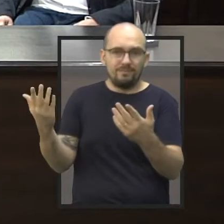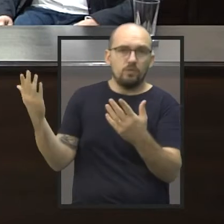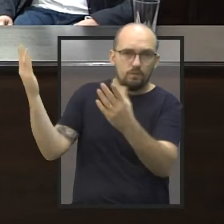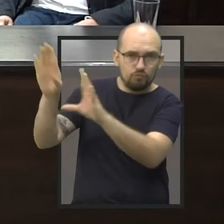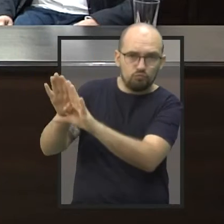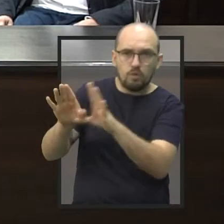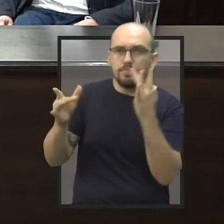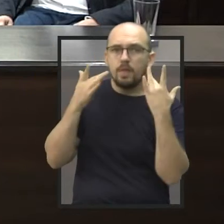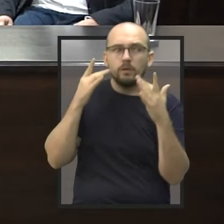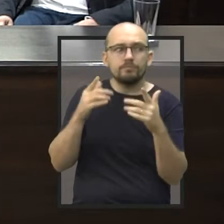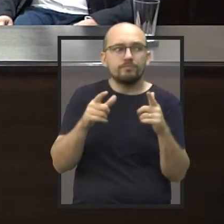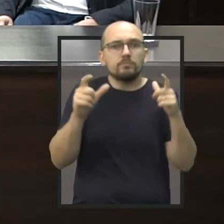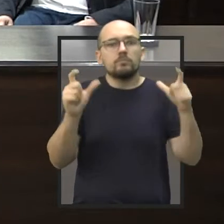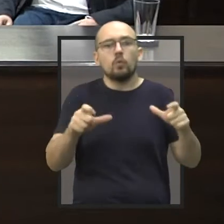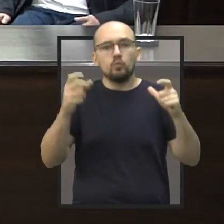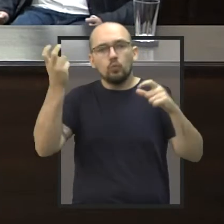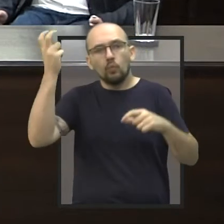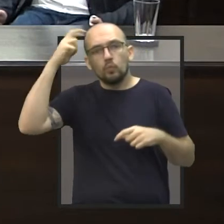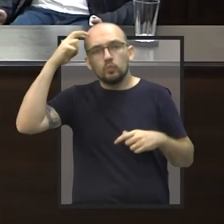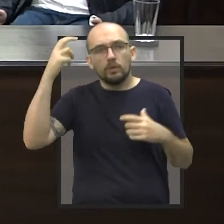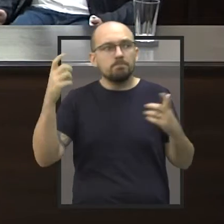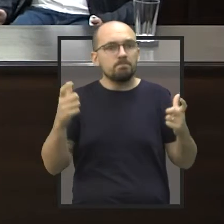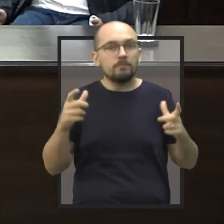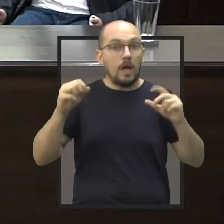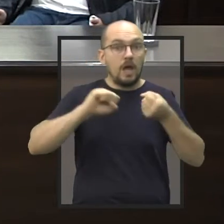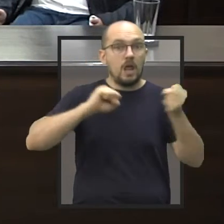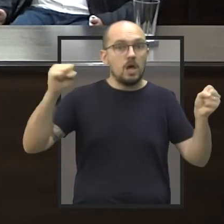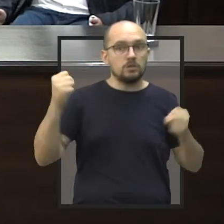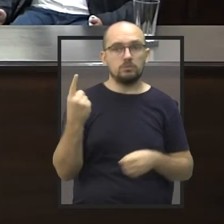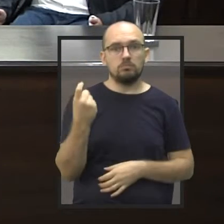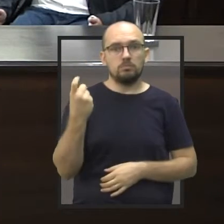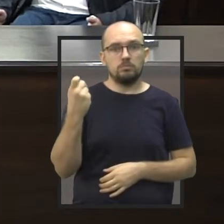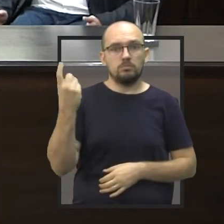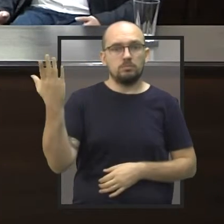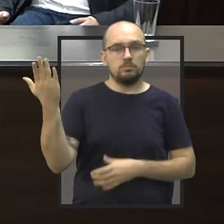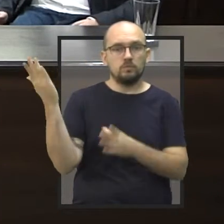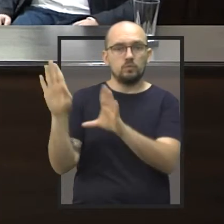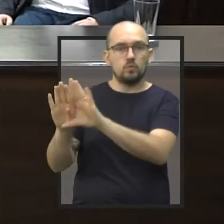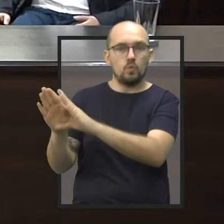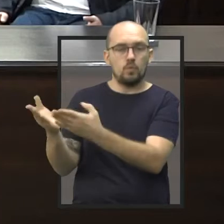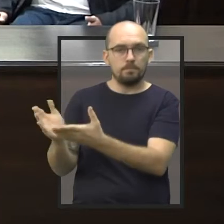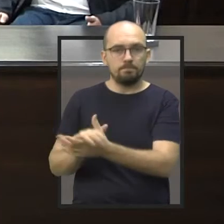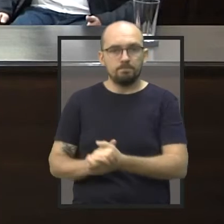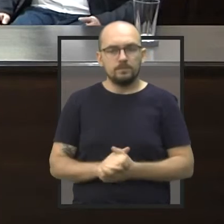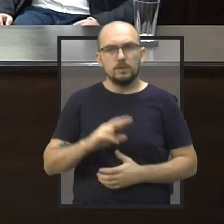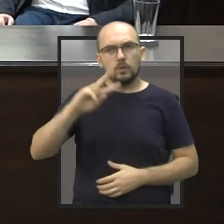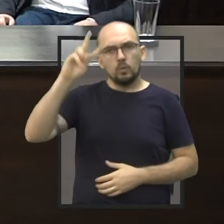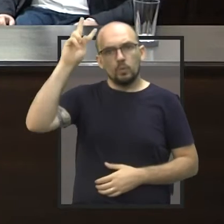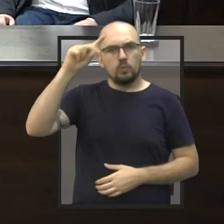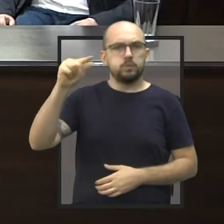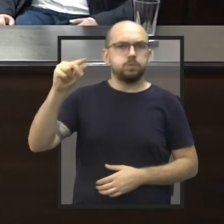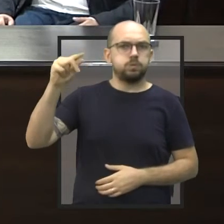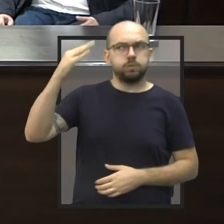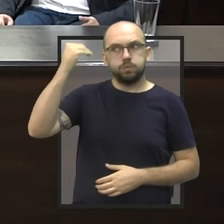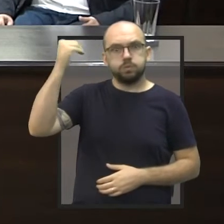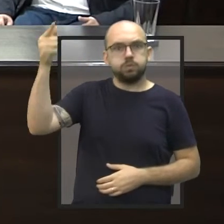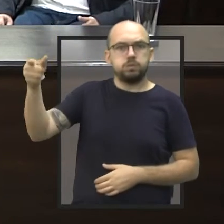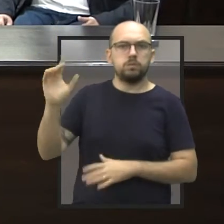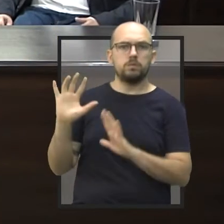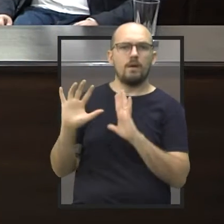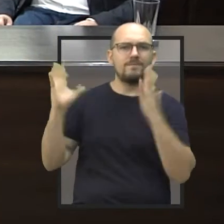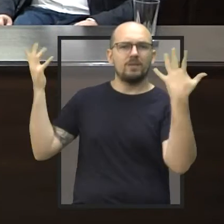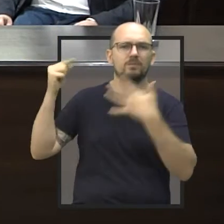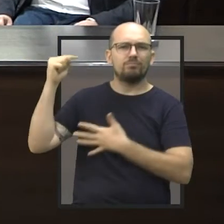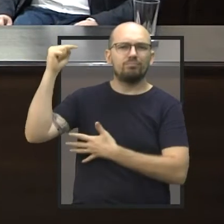cultural, grande, como era o teatro Elza Munerato, histórico, com grandes eventos que foram